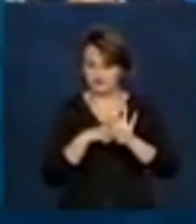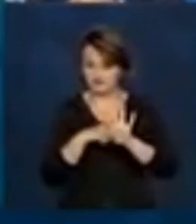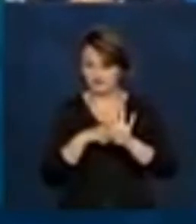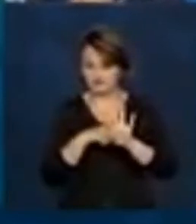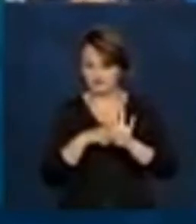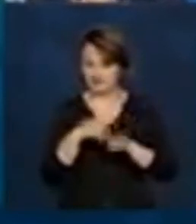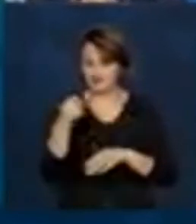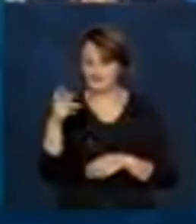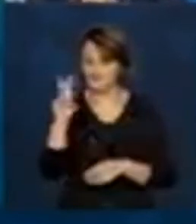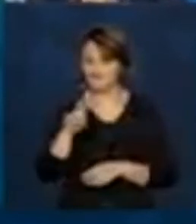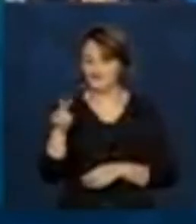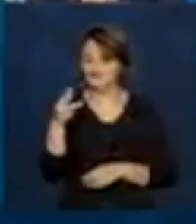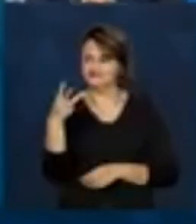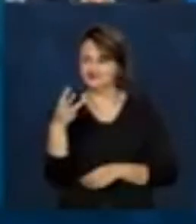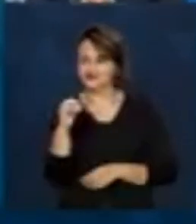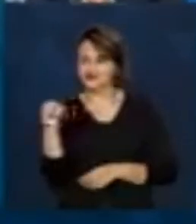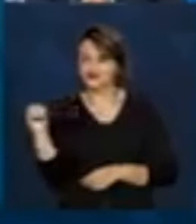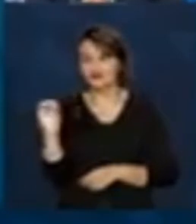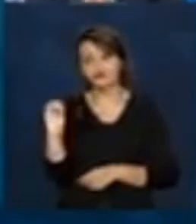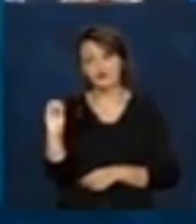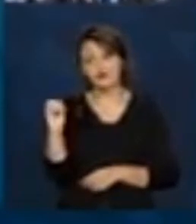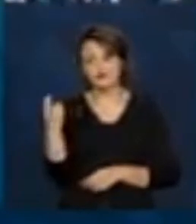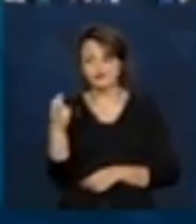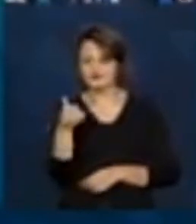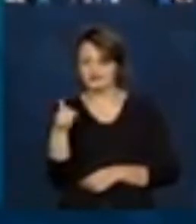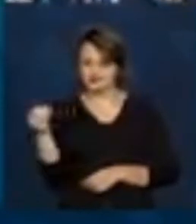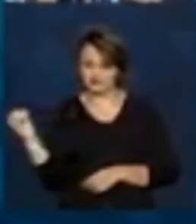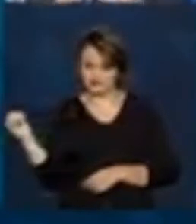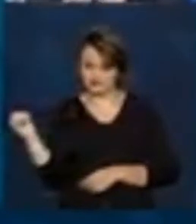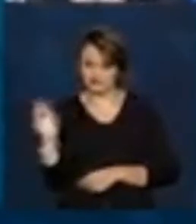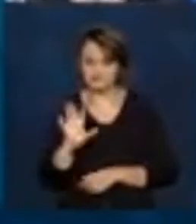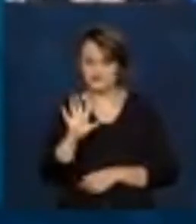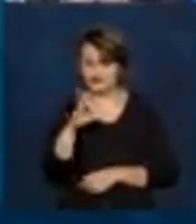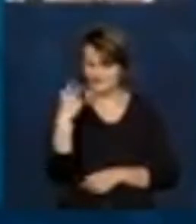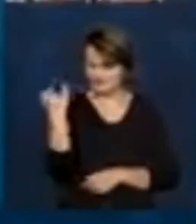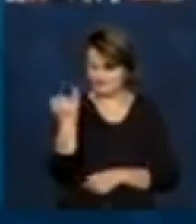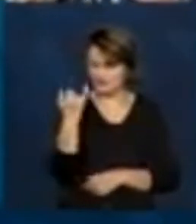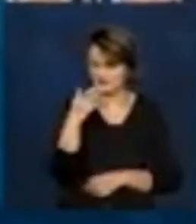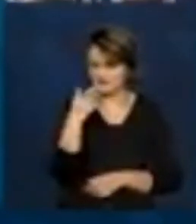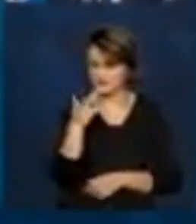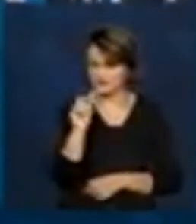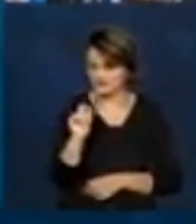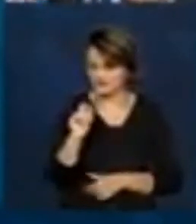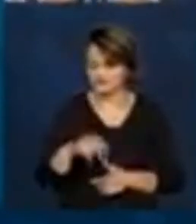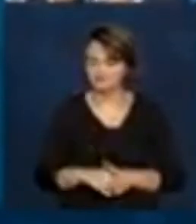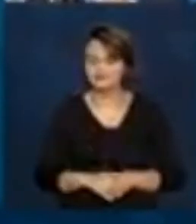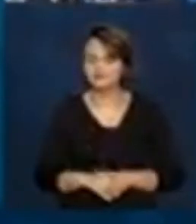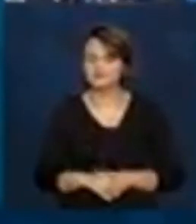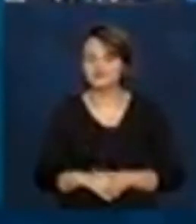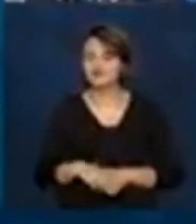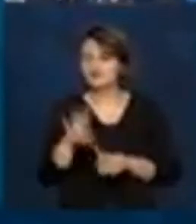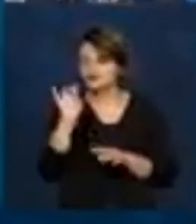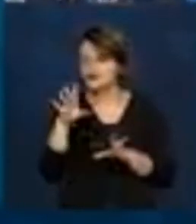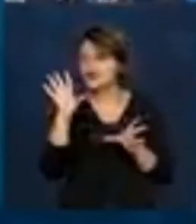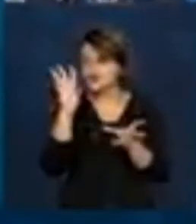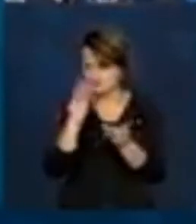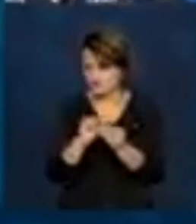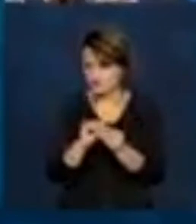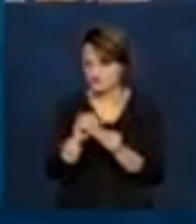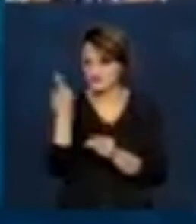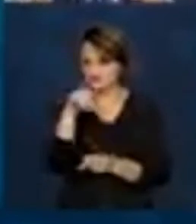de 300 ou 600. E aqui é importante, deixe-me dar um resumo,